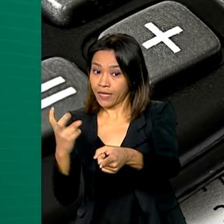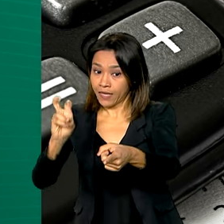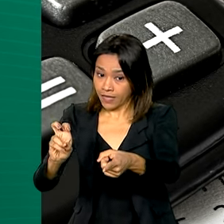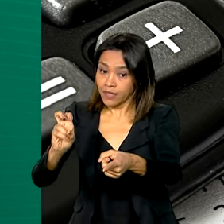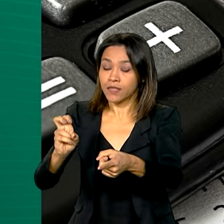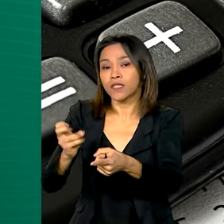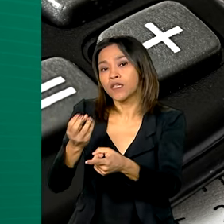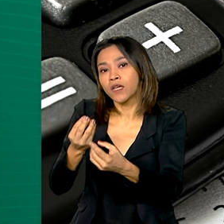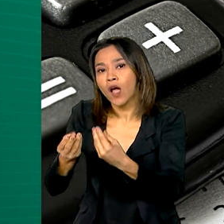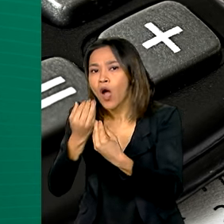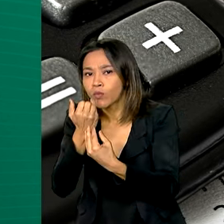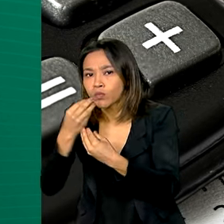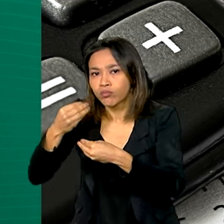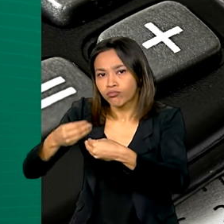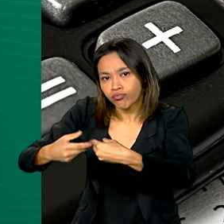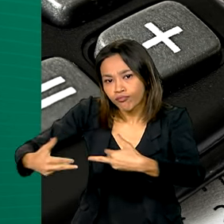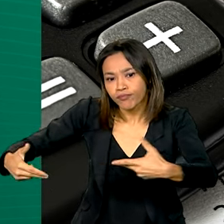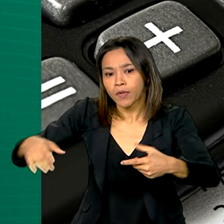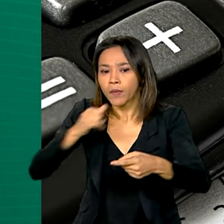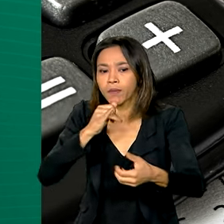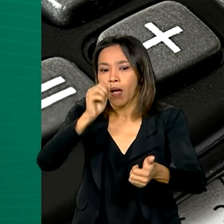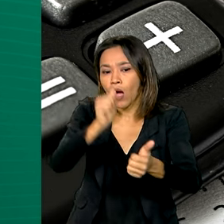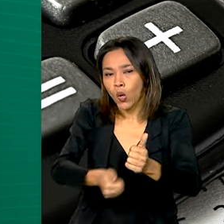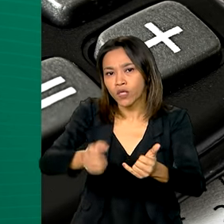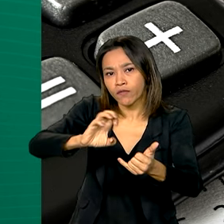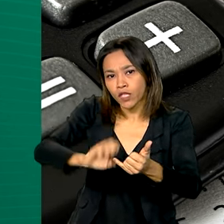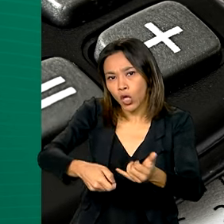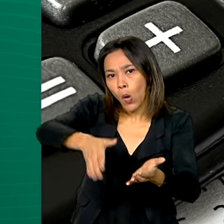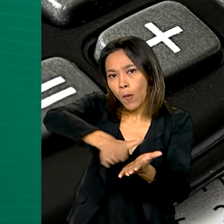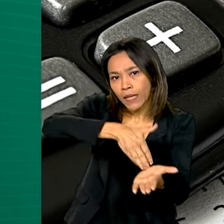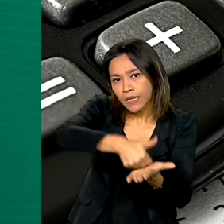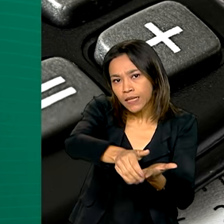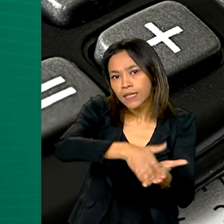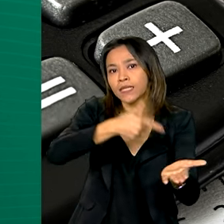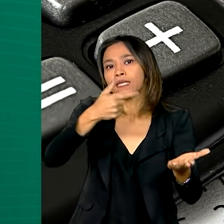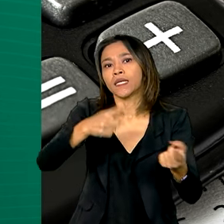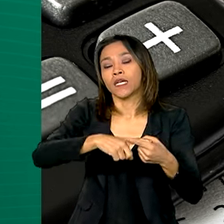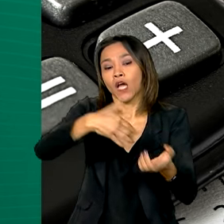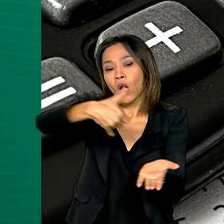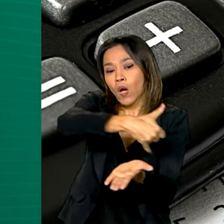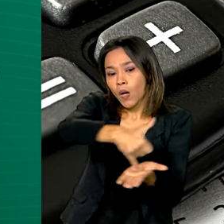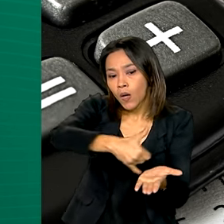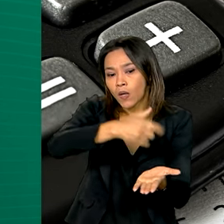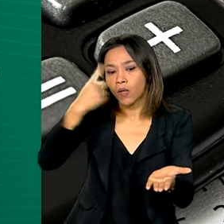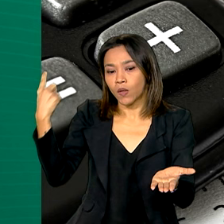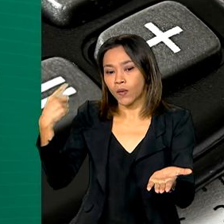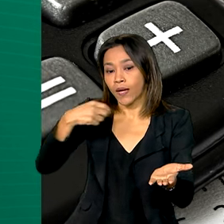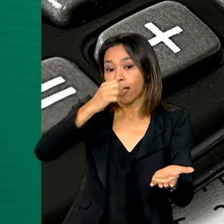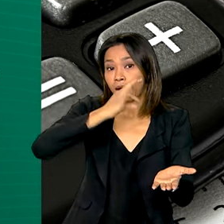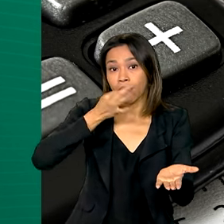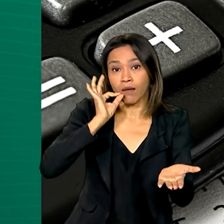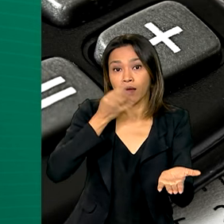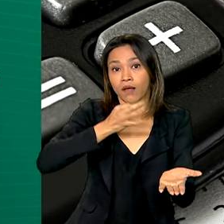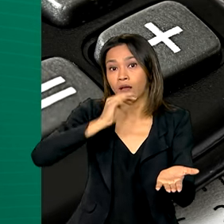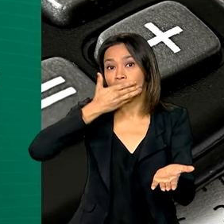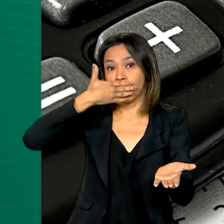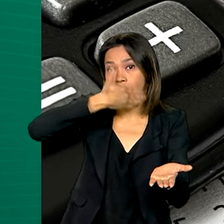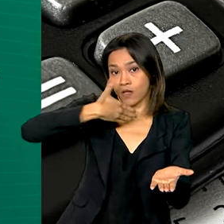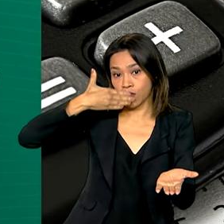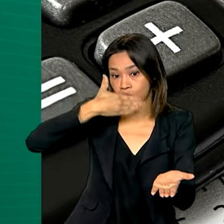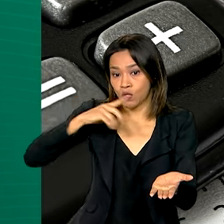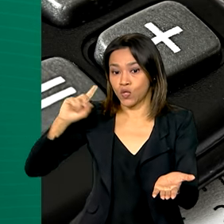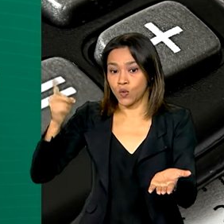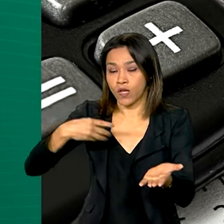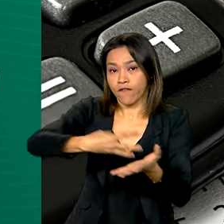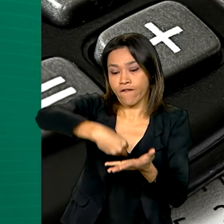minimamente processados, como arroz, feijão, manteiga ou margarina, óleo de soja, café, açúcar e